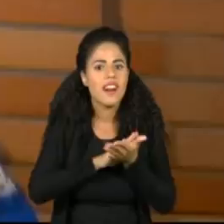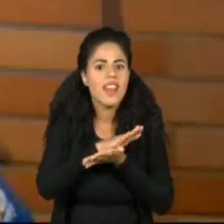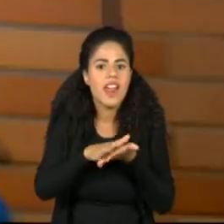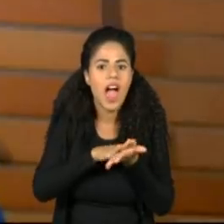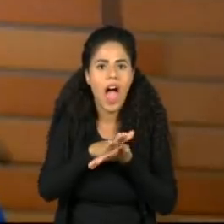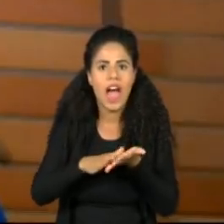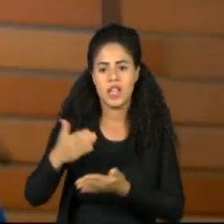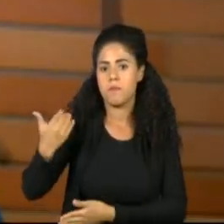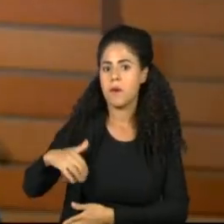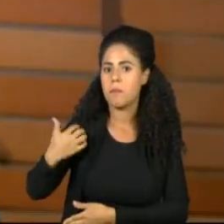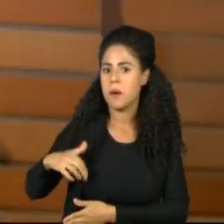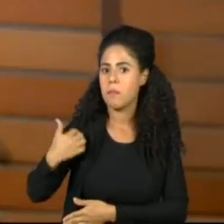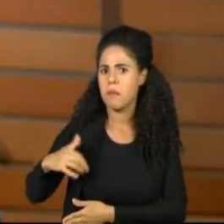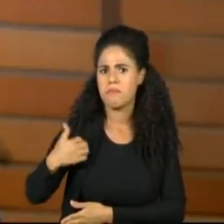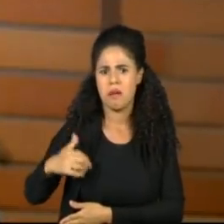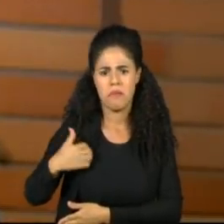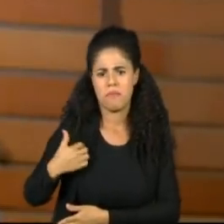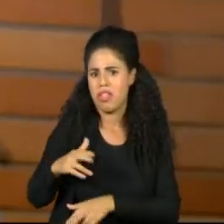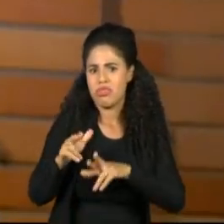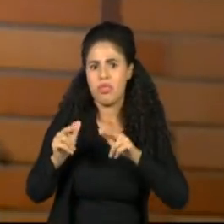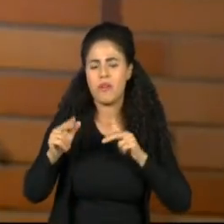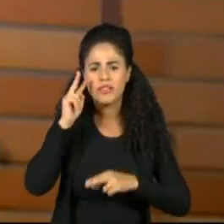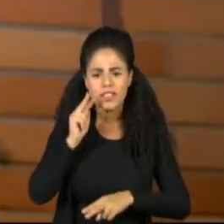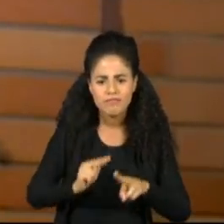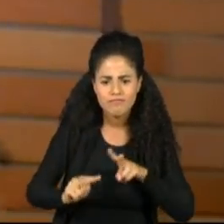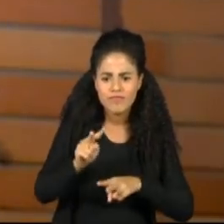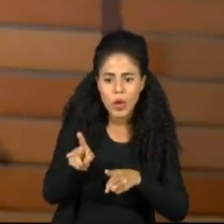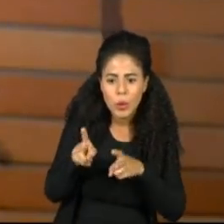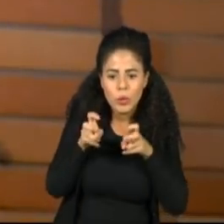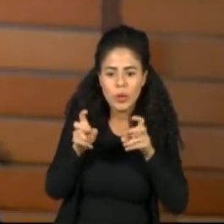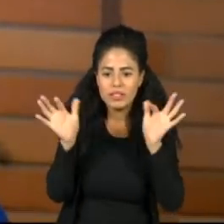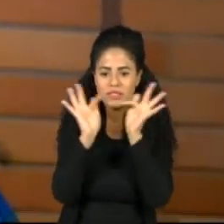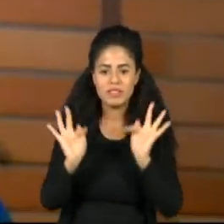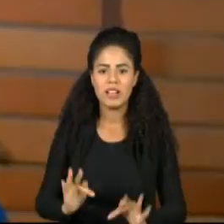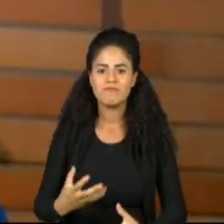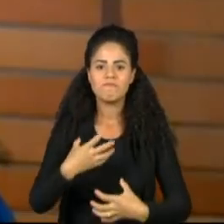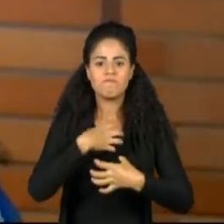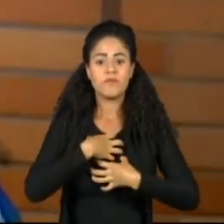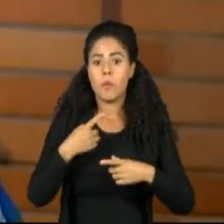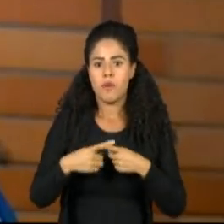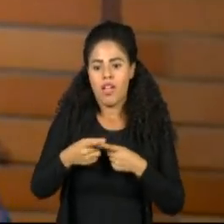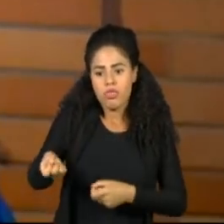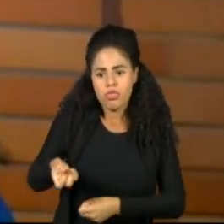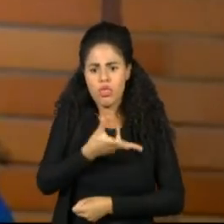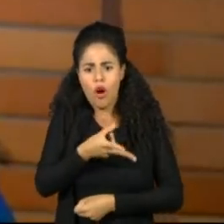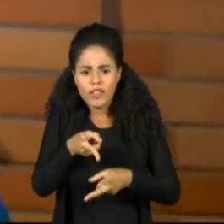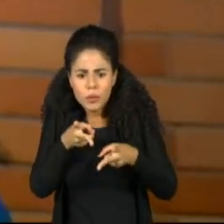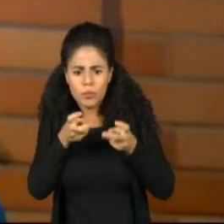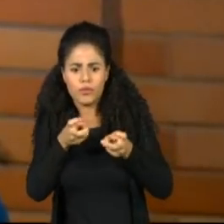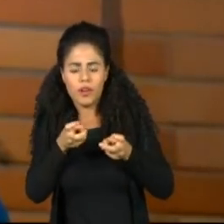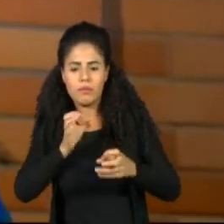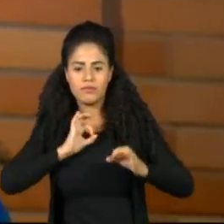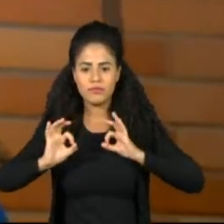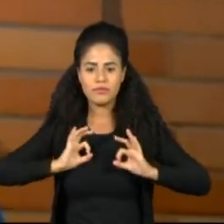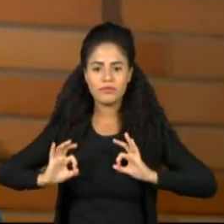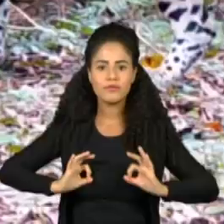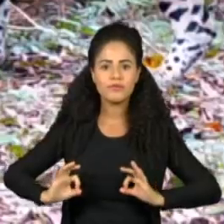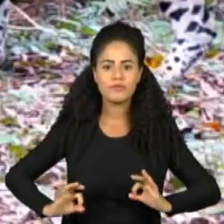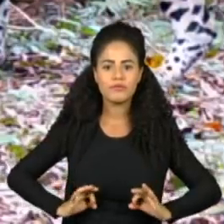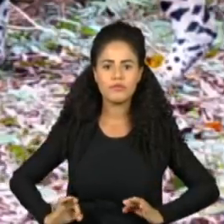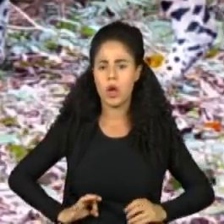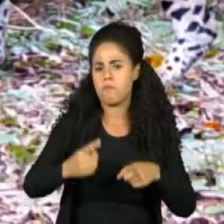argentino. E a gente sempre fica muito feliz com o registro de novas onças. Quando você tem novas onças que ainda eram